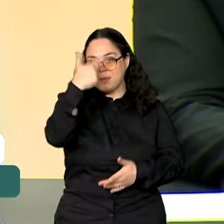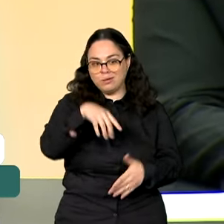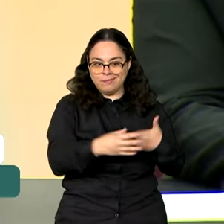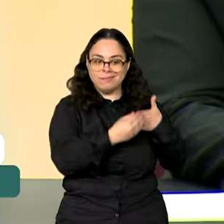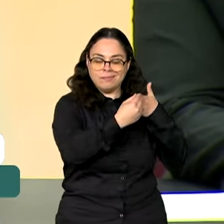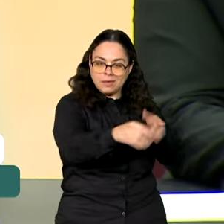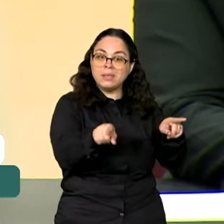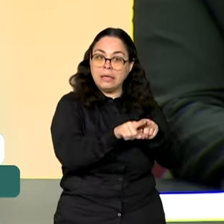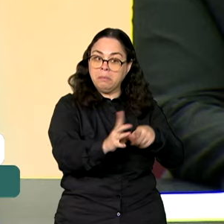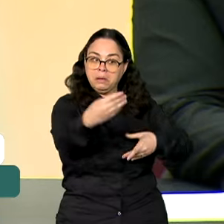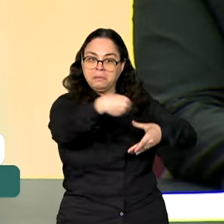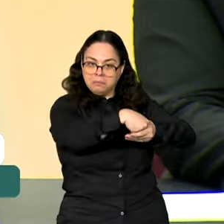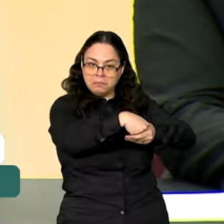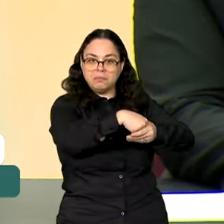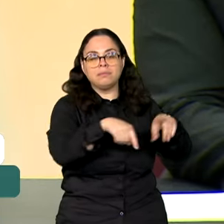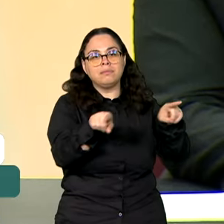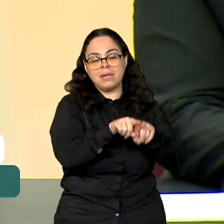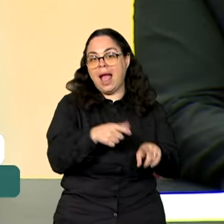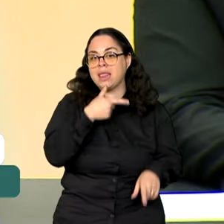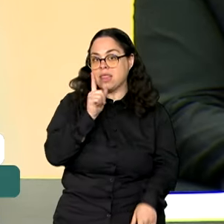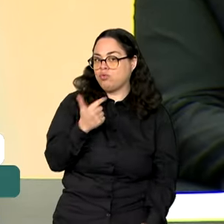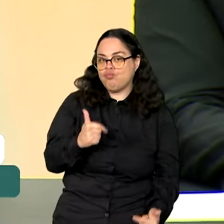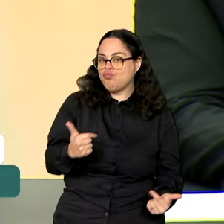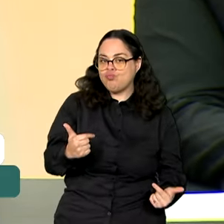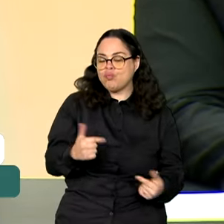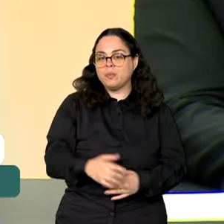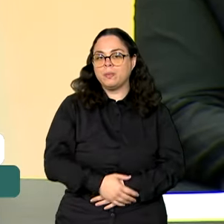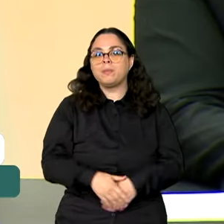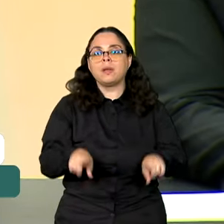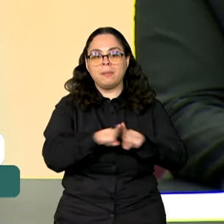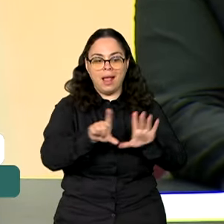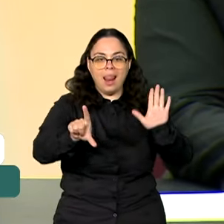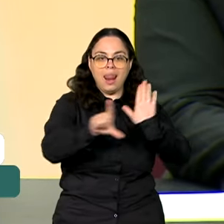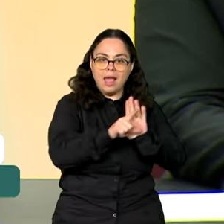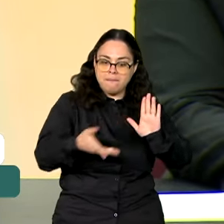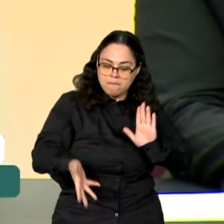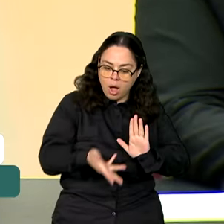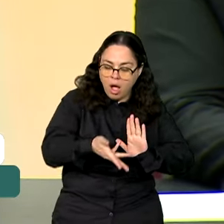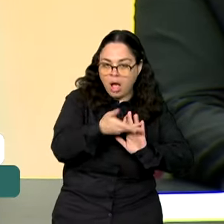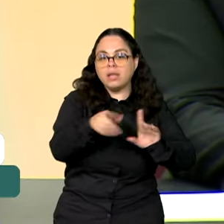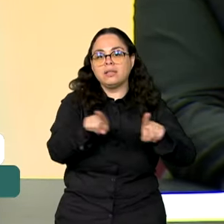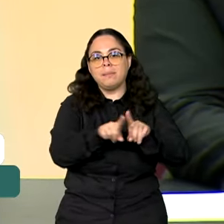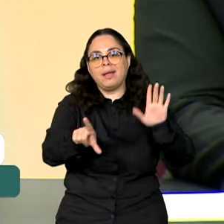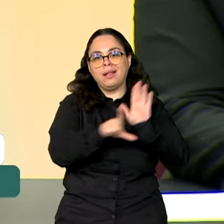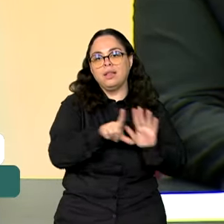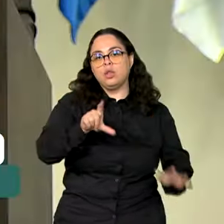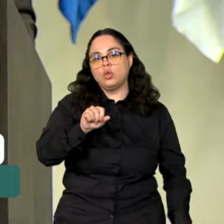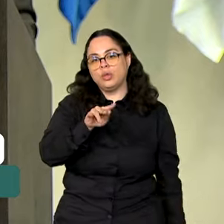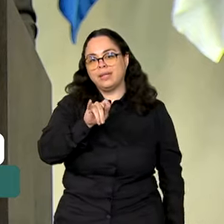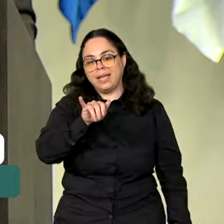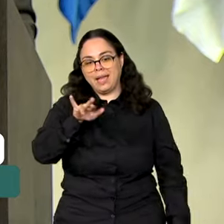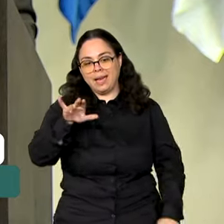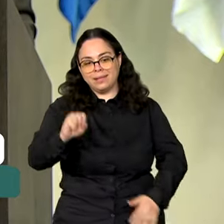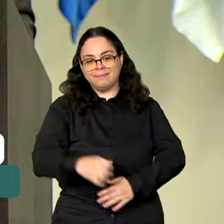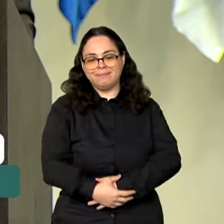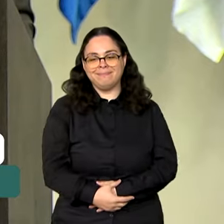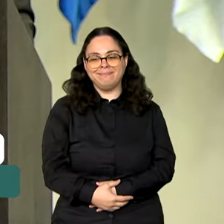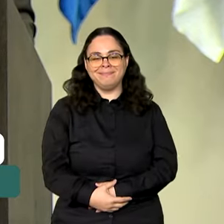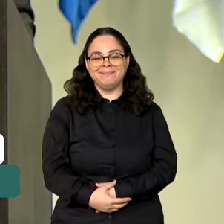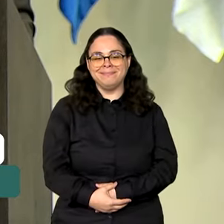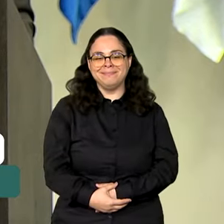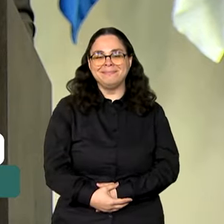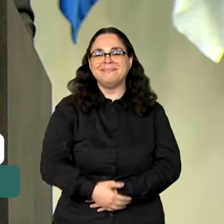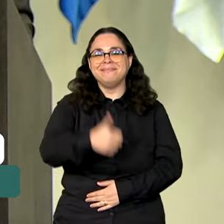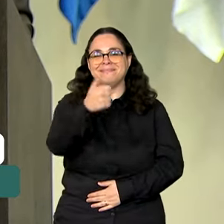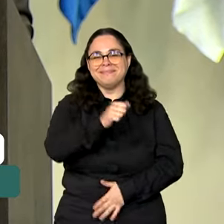fazendo parte do Bolsa Atleta. Isso não existia. Lei de incentivo funcionando e lei das loterias funcionando. A primeira novidade